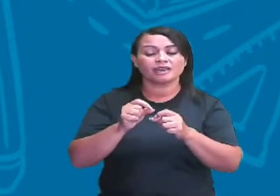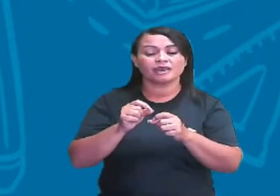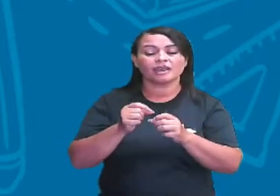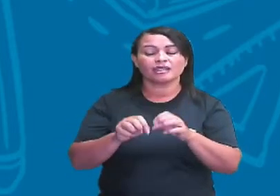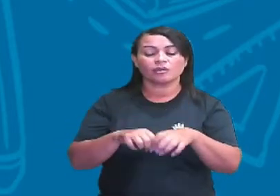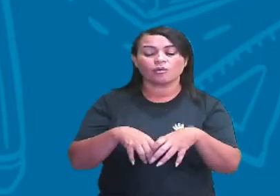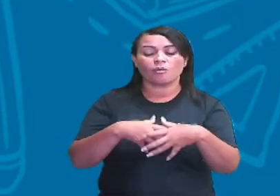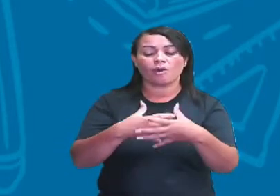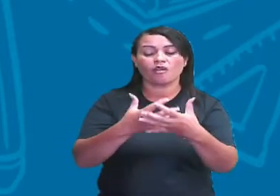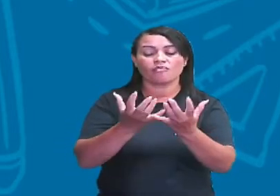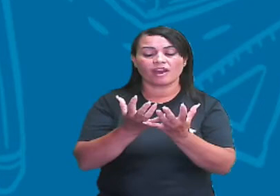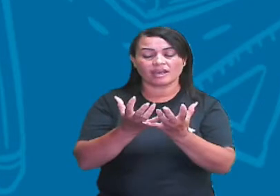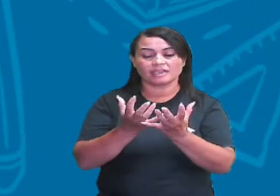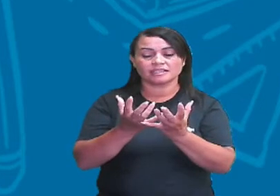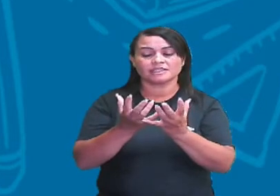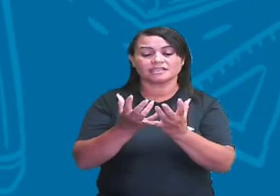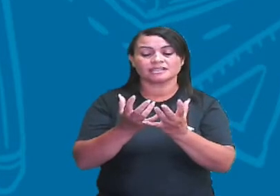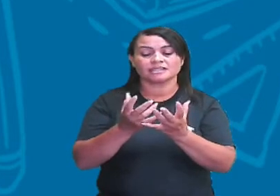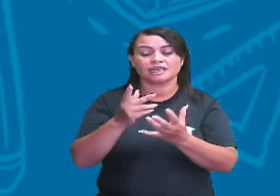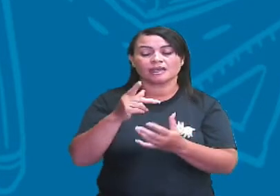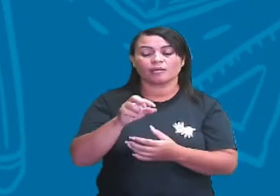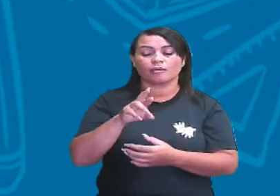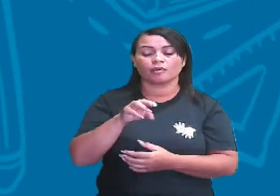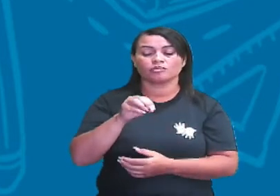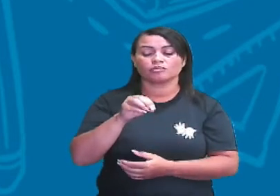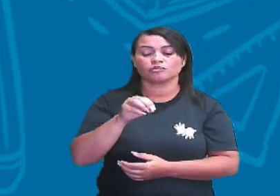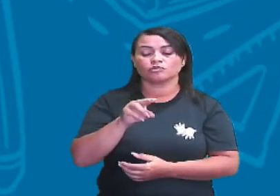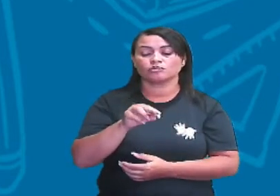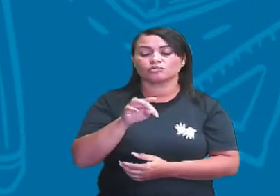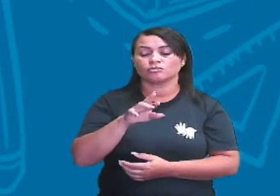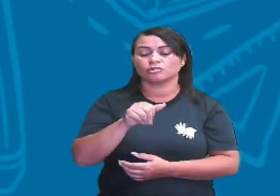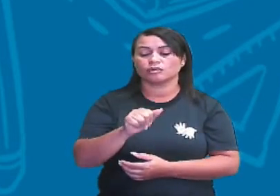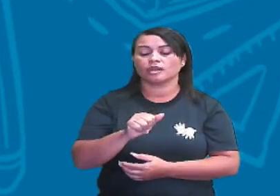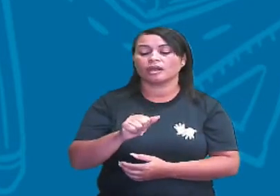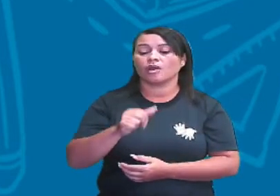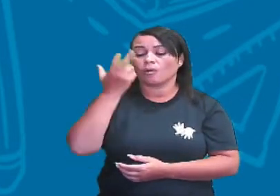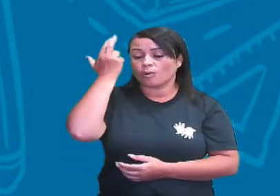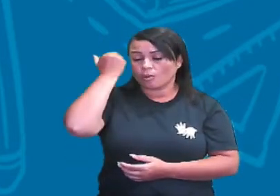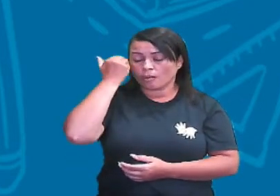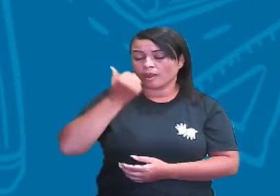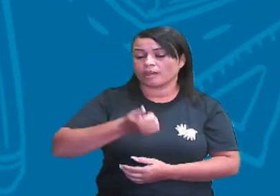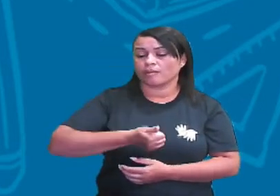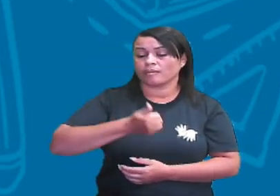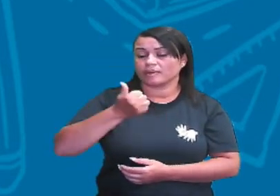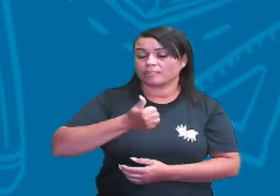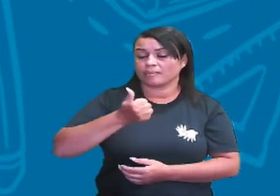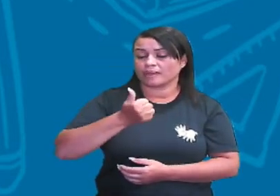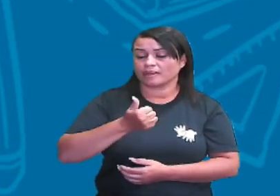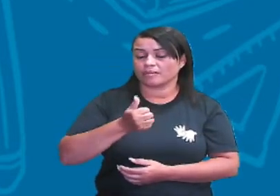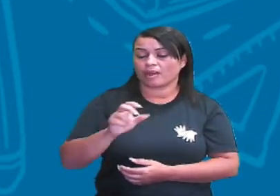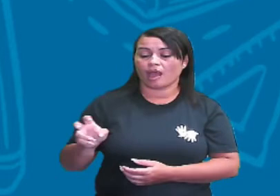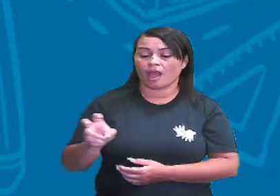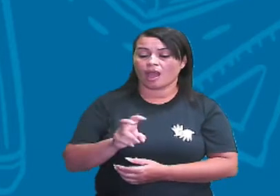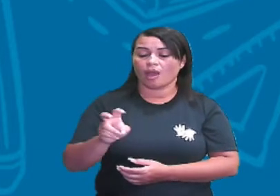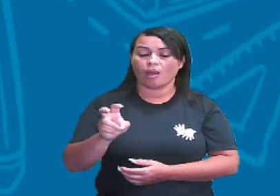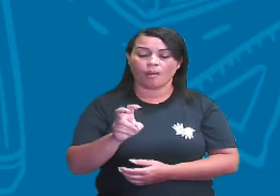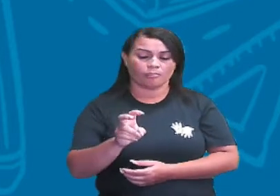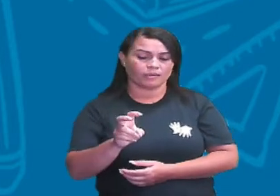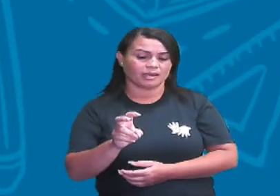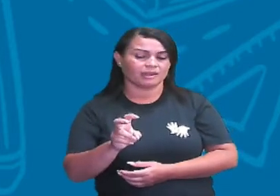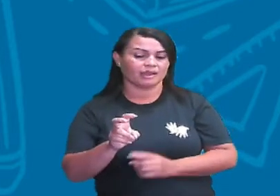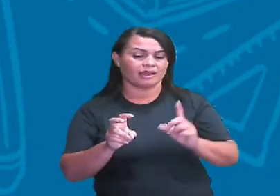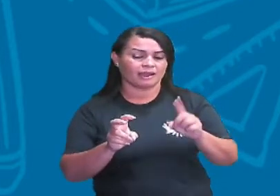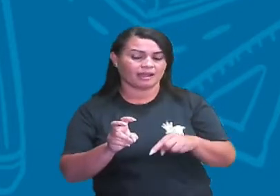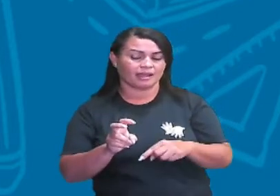alface, ela é a produtora, o coelho é o consumidor primário, a serpente, a cobra, é um